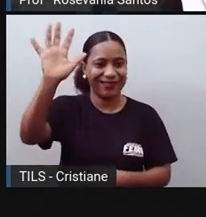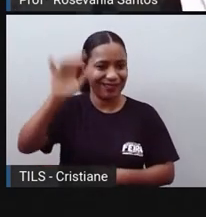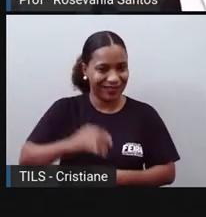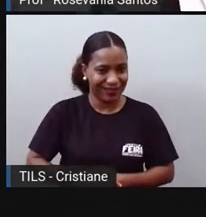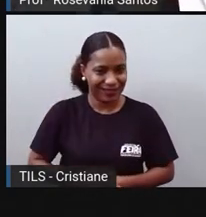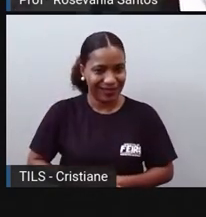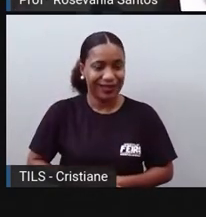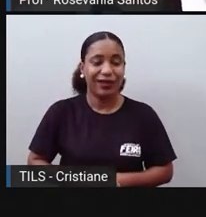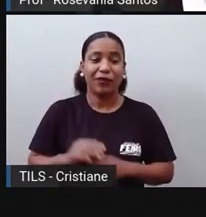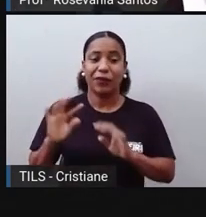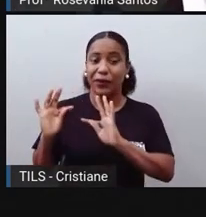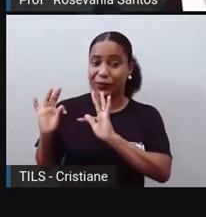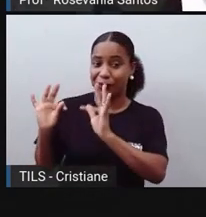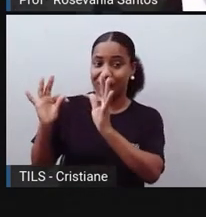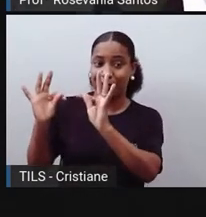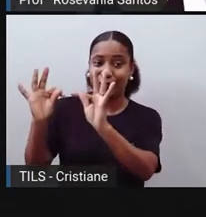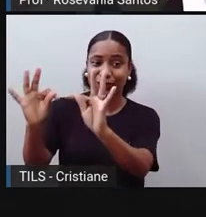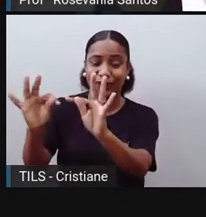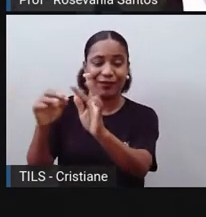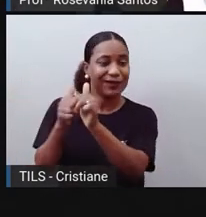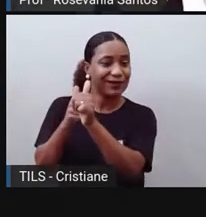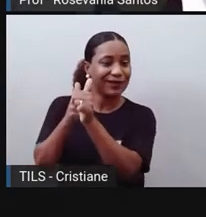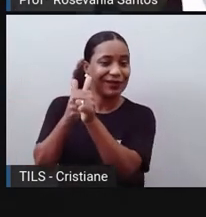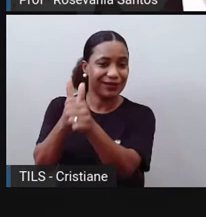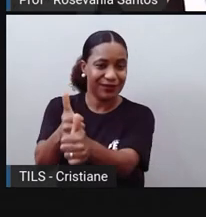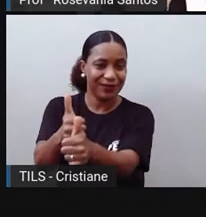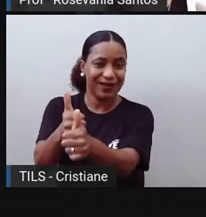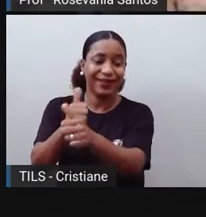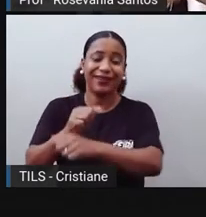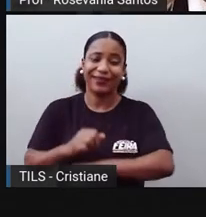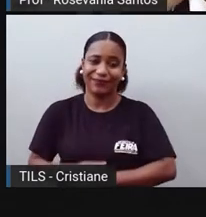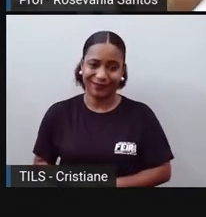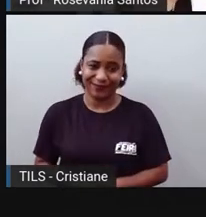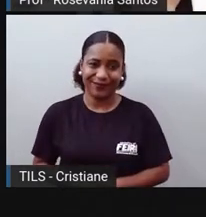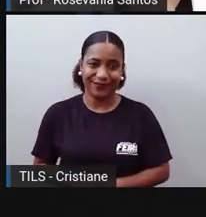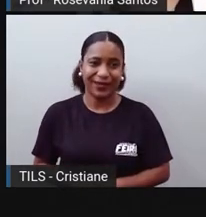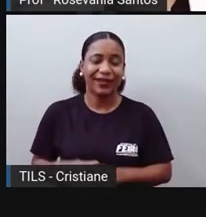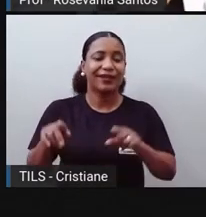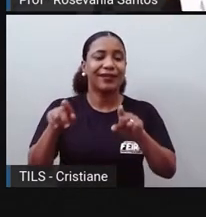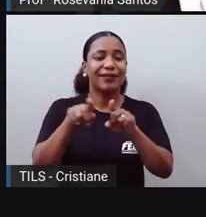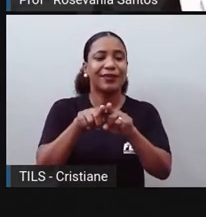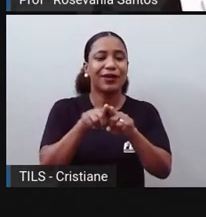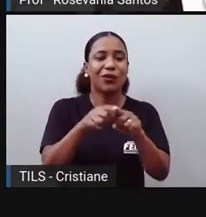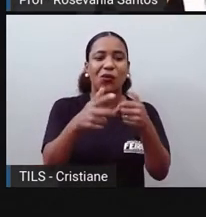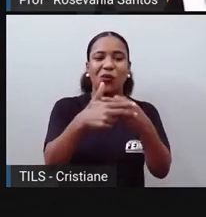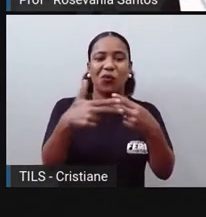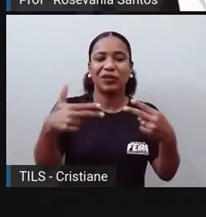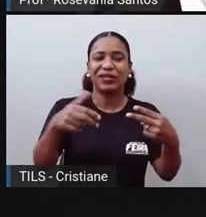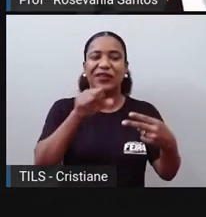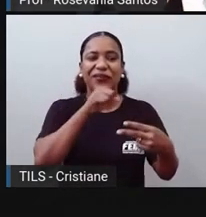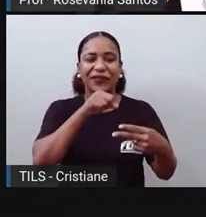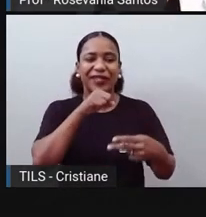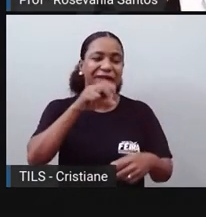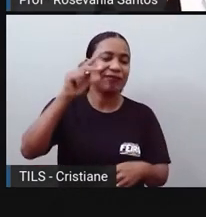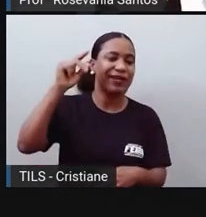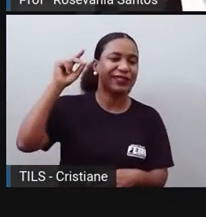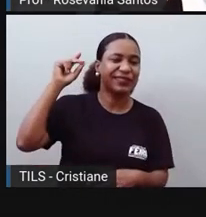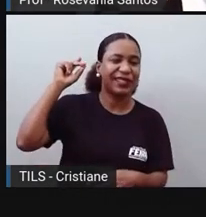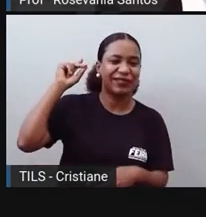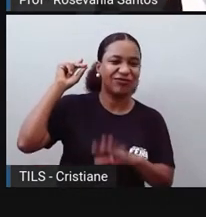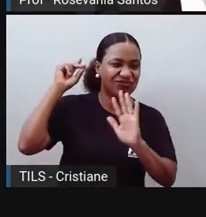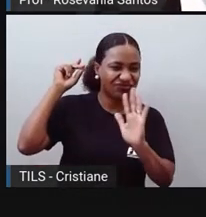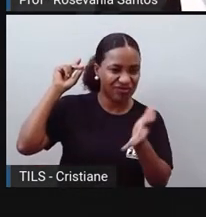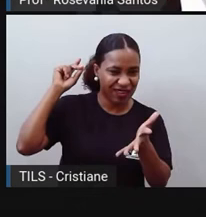evoluídos, e há também um estímulo para você jogar fora aquele produto que você tem em casa,